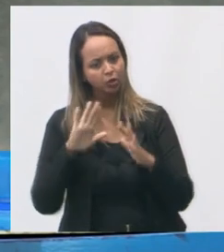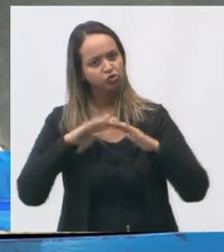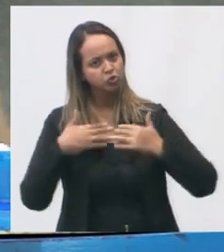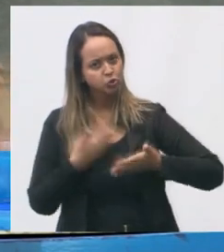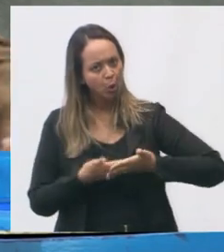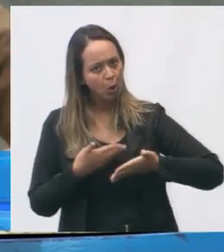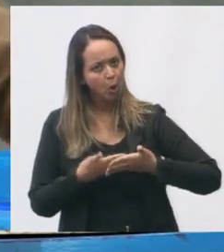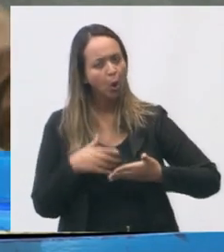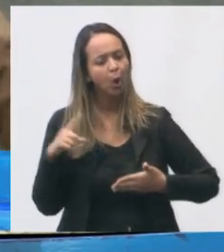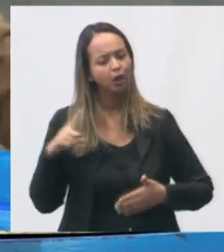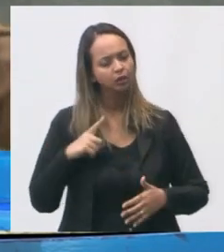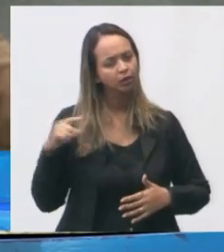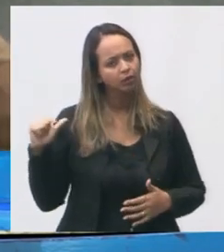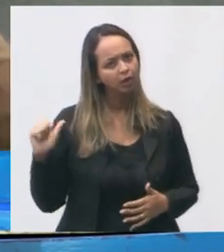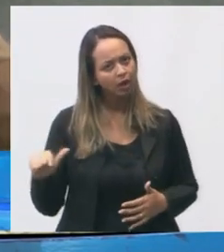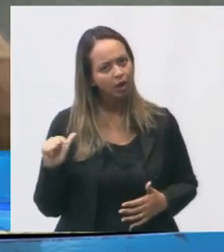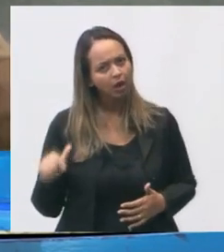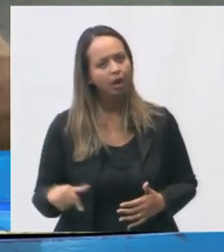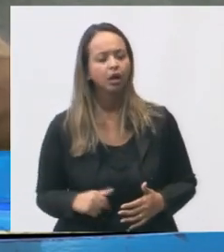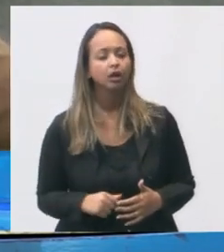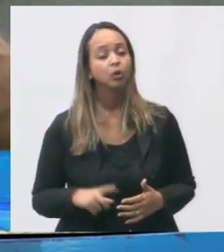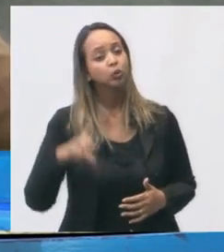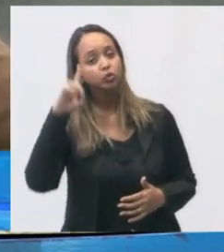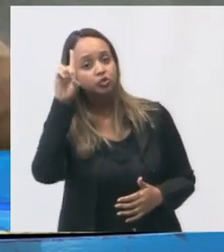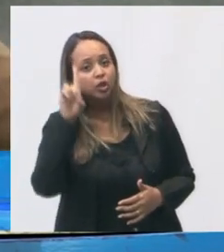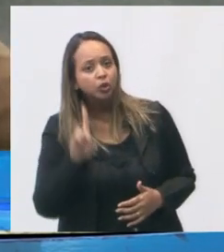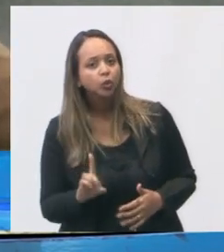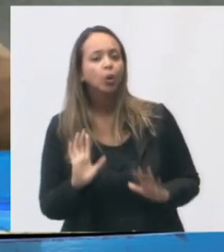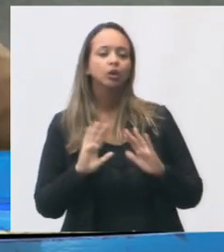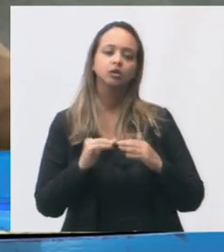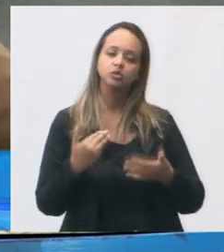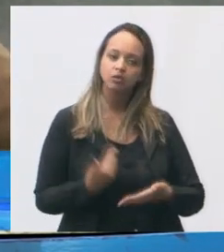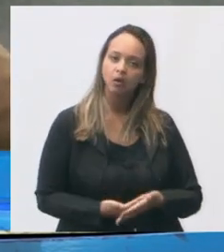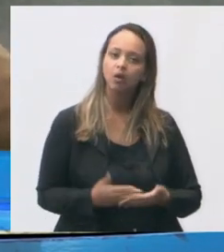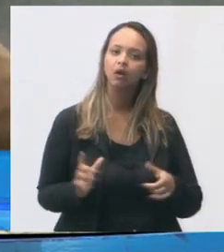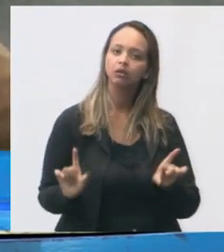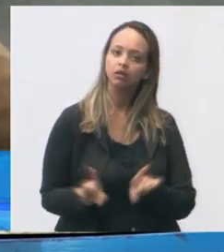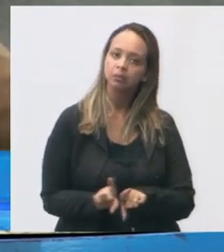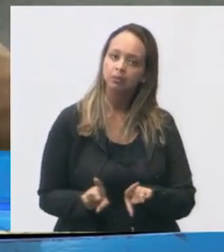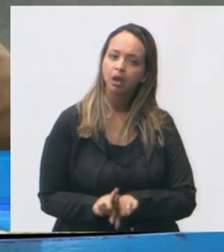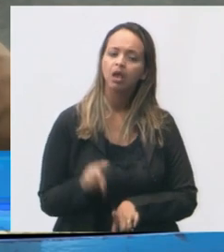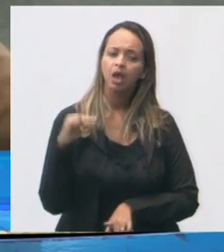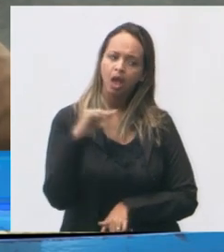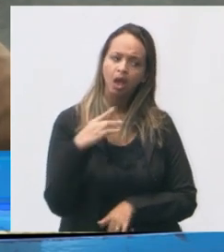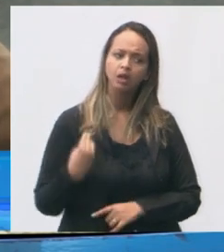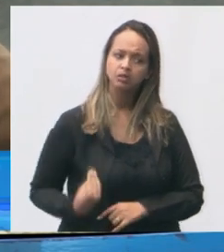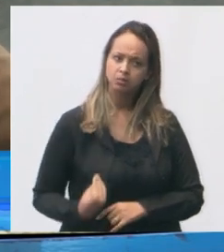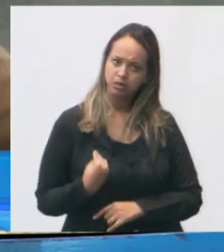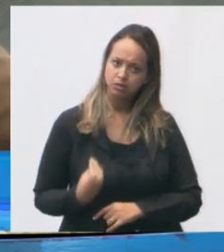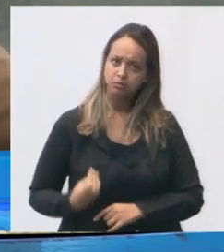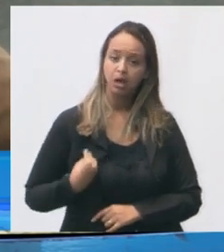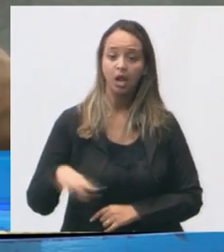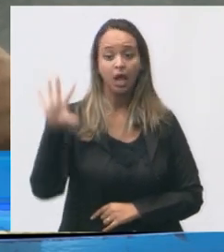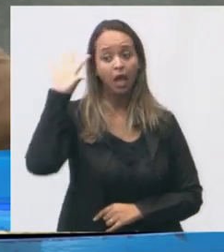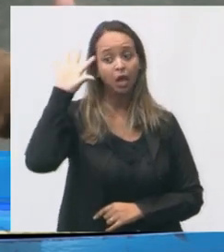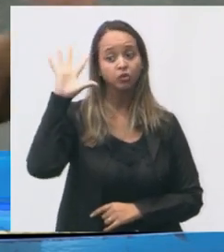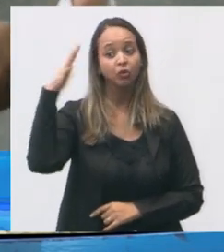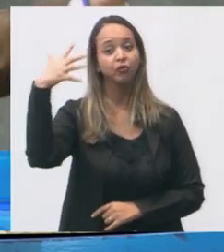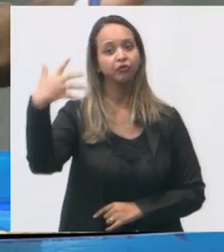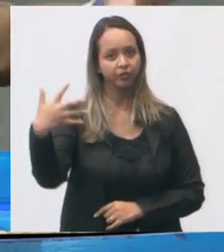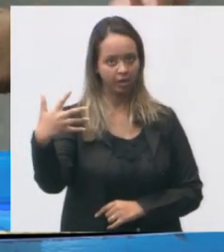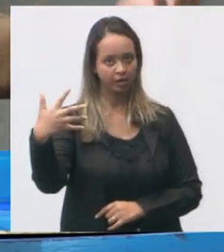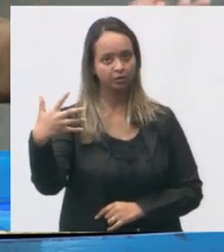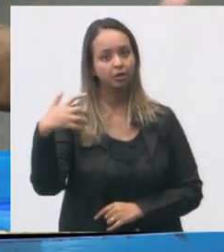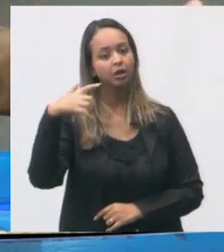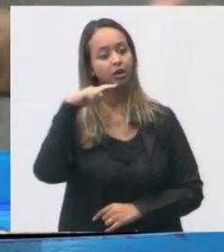o vereador, o diretor da escola, eles participaram e decidiram isso, que seria